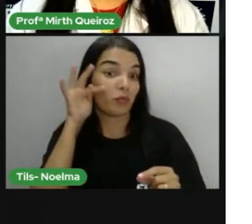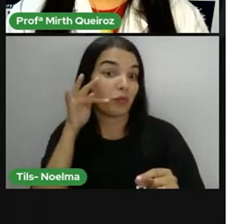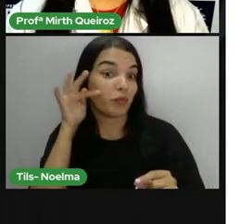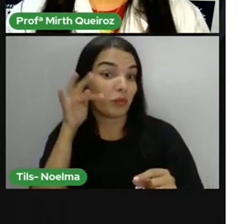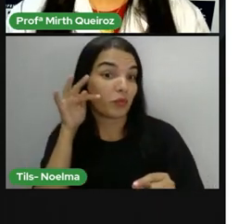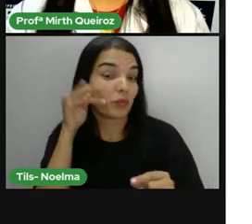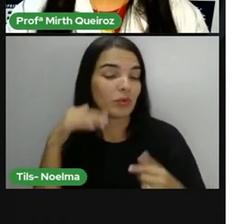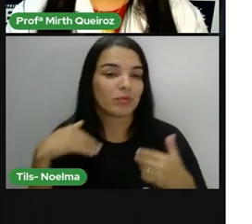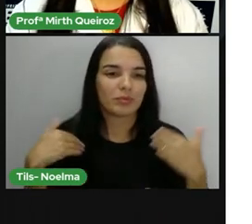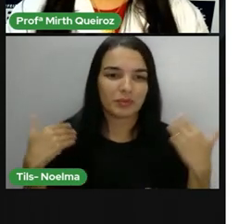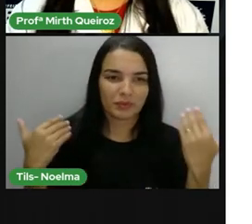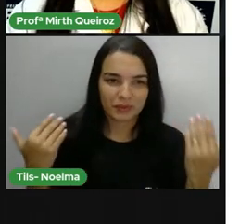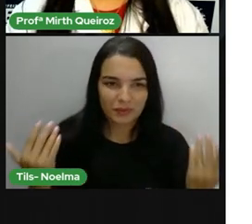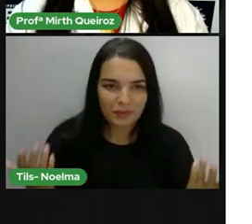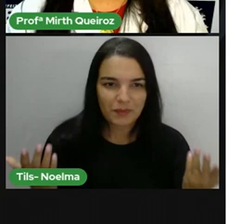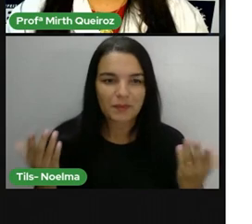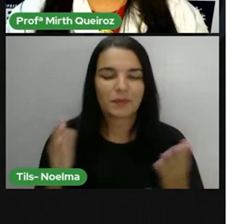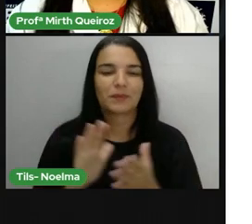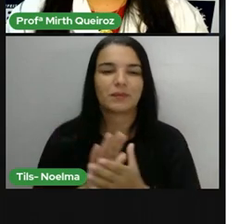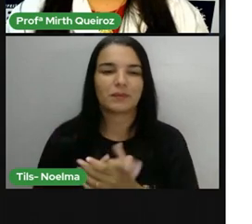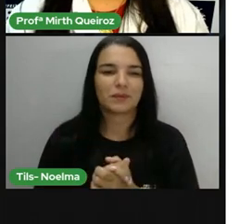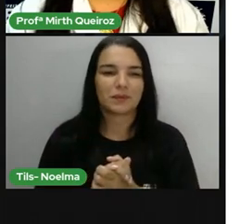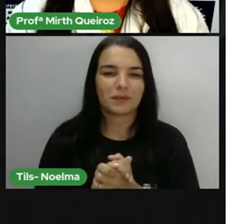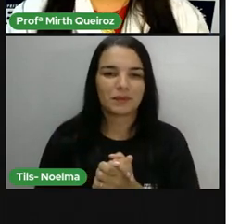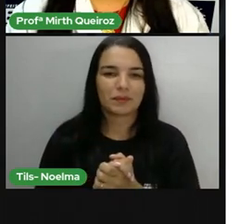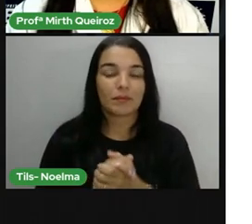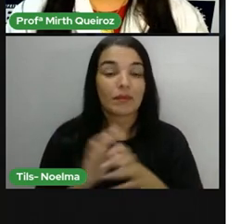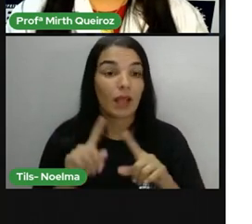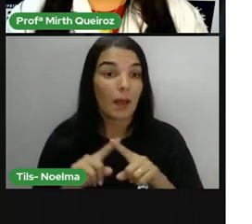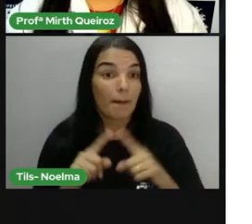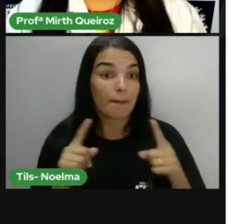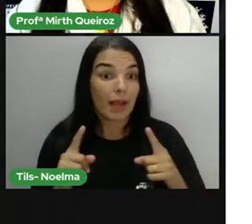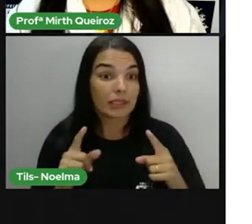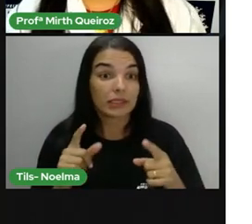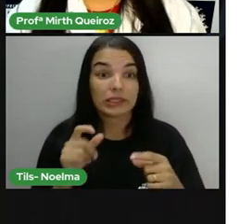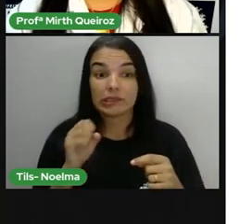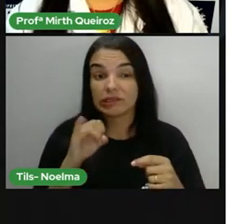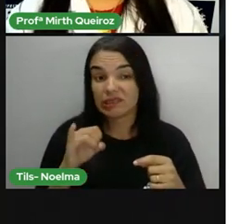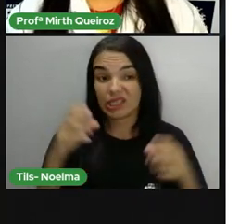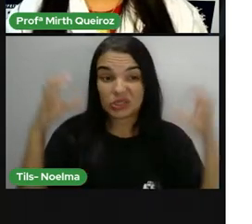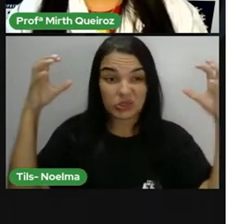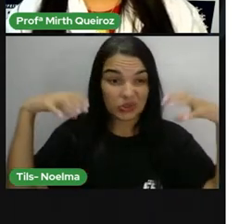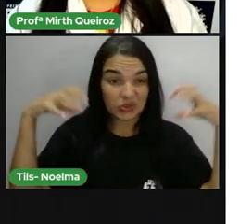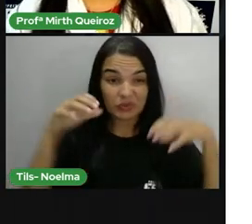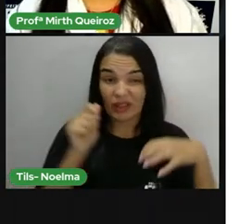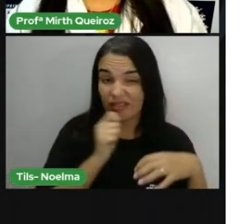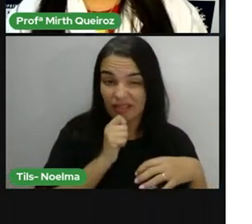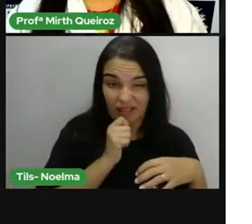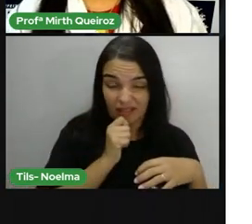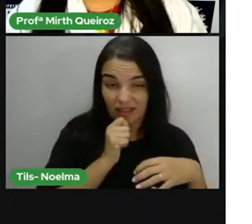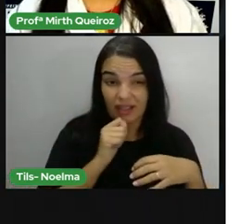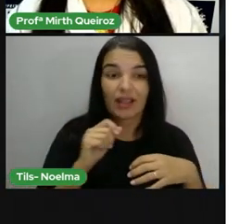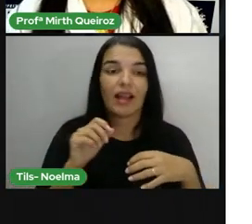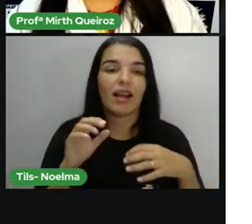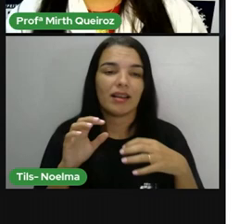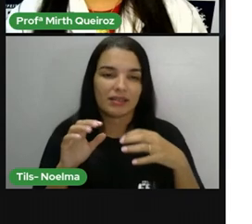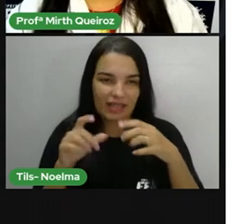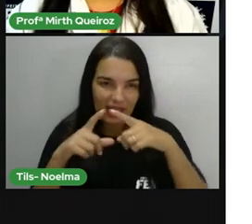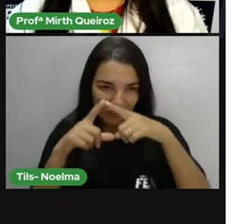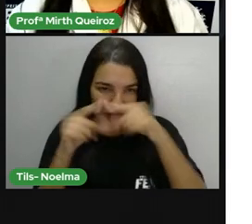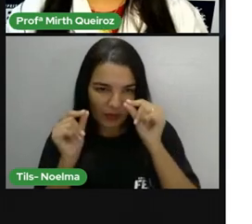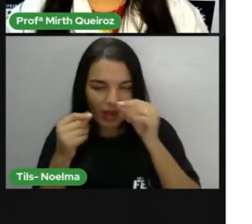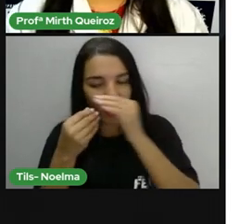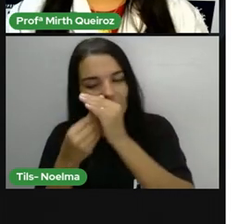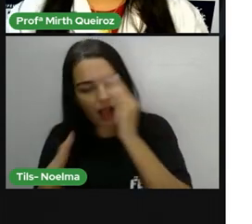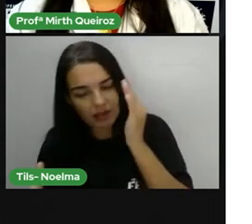E das flores surgem aí, os frutos. Mas, no período de estiagem, eles perdem as suas folhas para